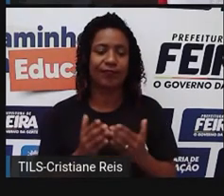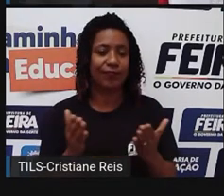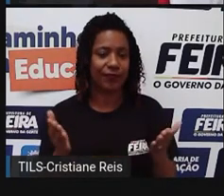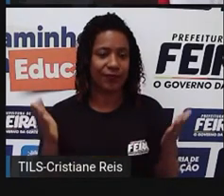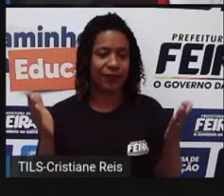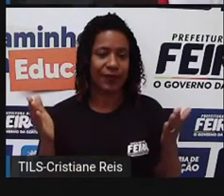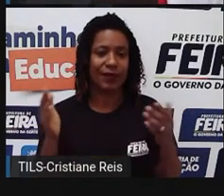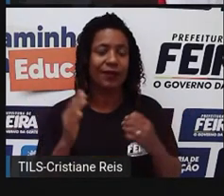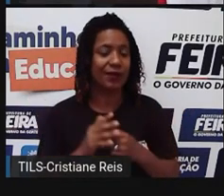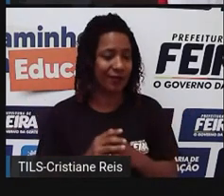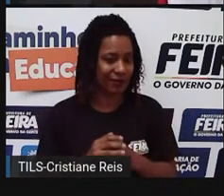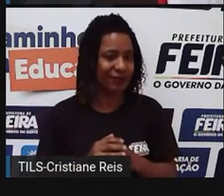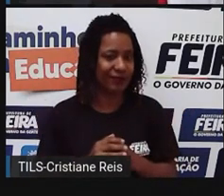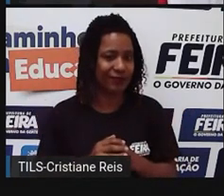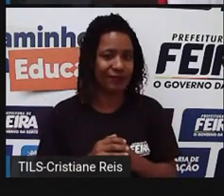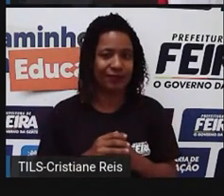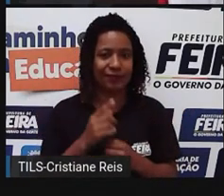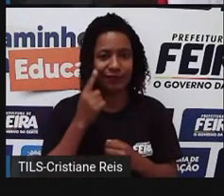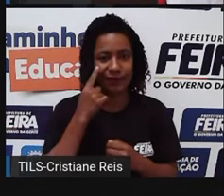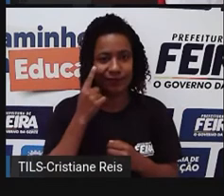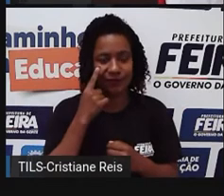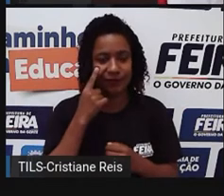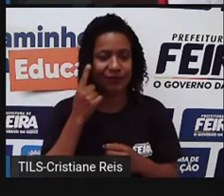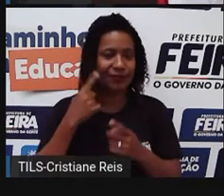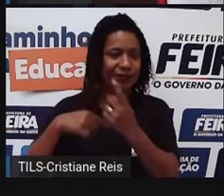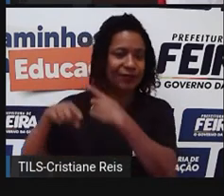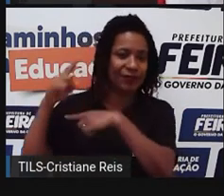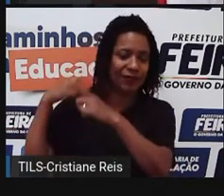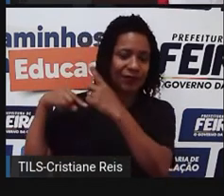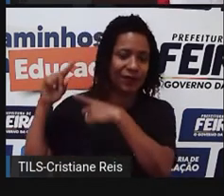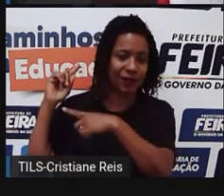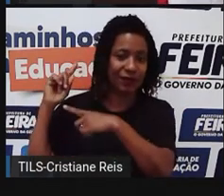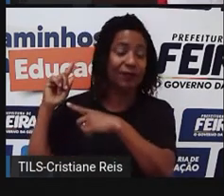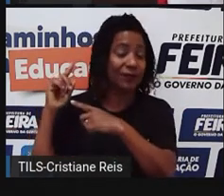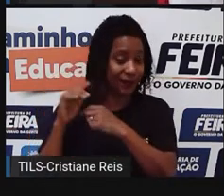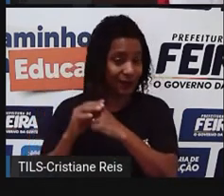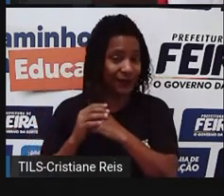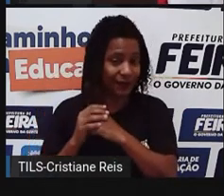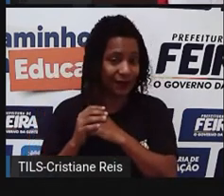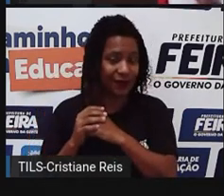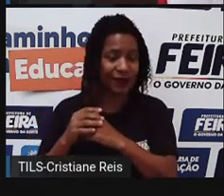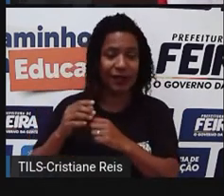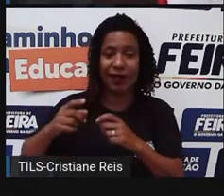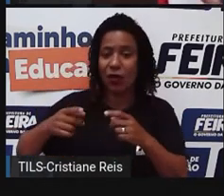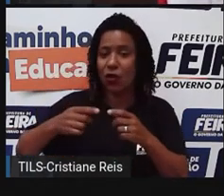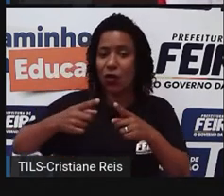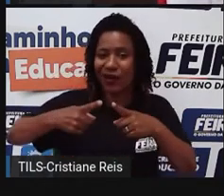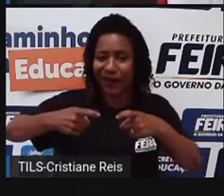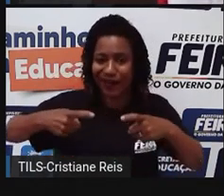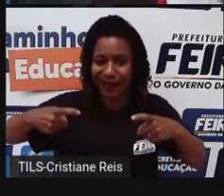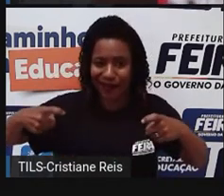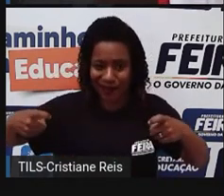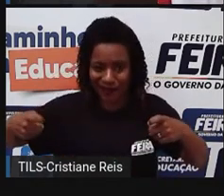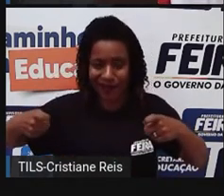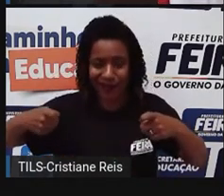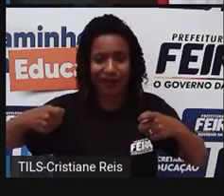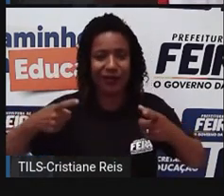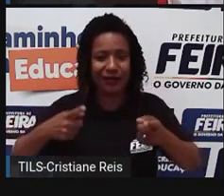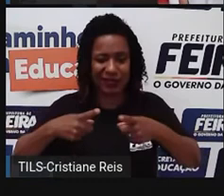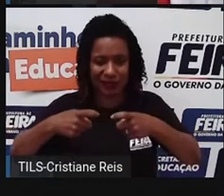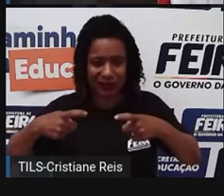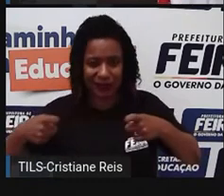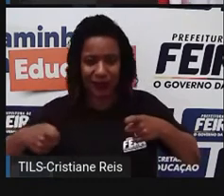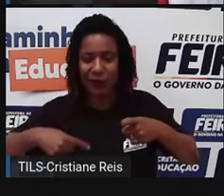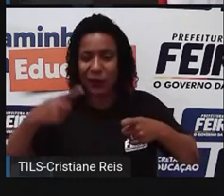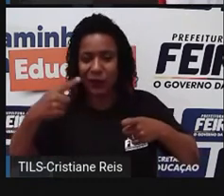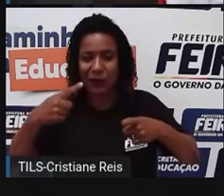dessas relações todas, durante, né, o período, né, do pós-guerra, o mundo foi dividido, né, de forma bipolar, como o próprio nome já está